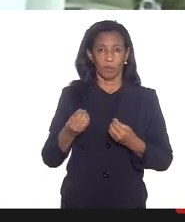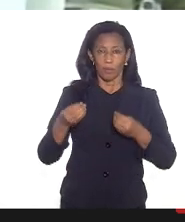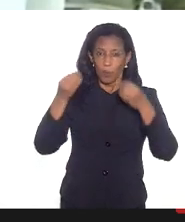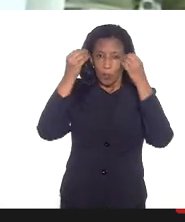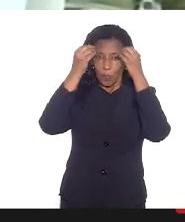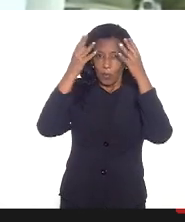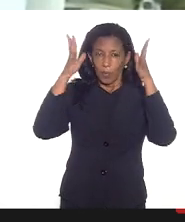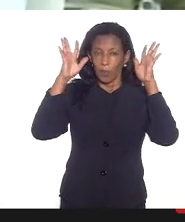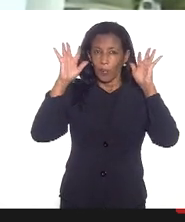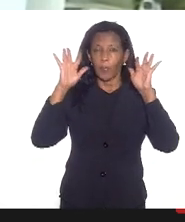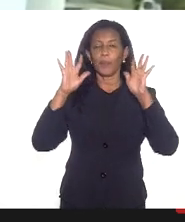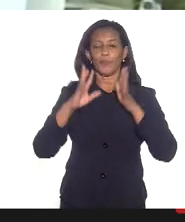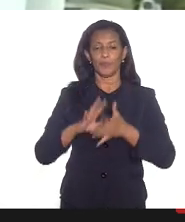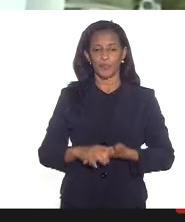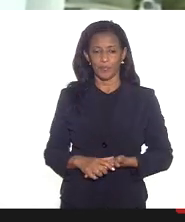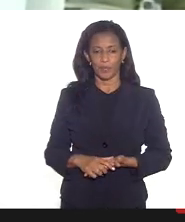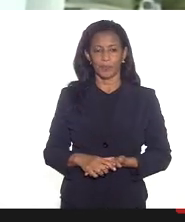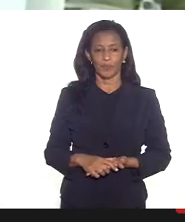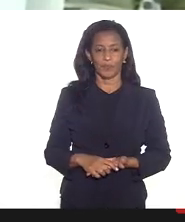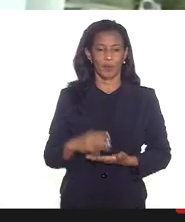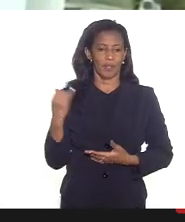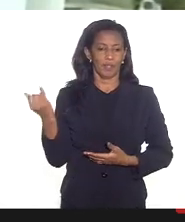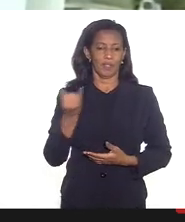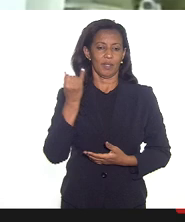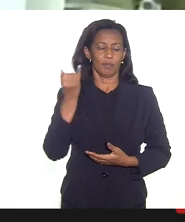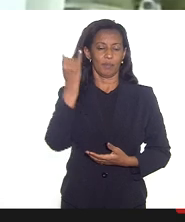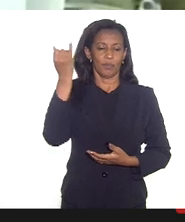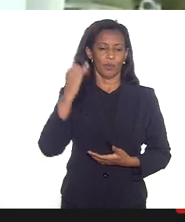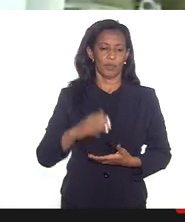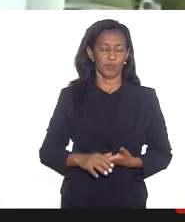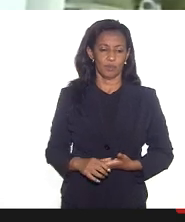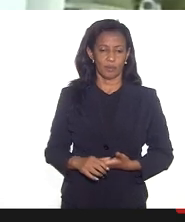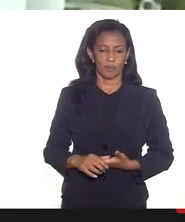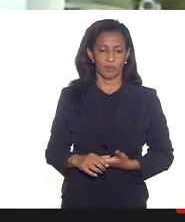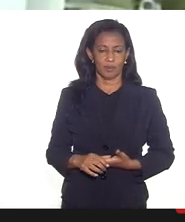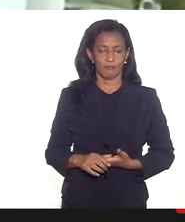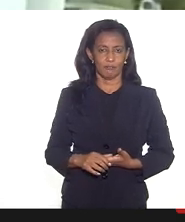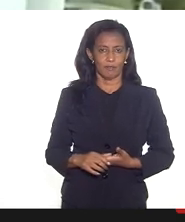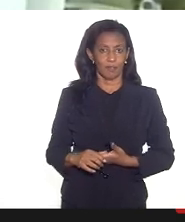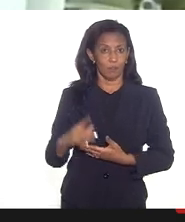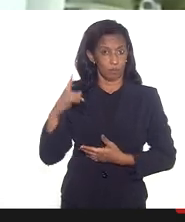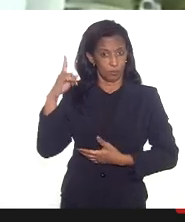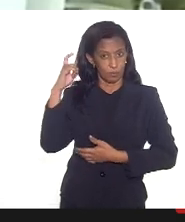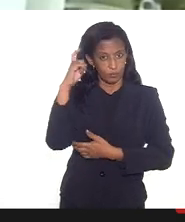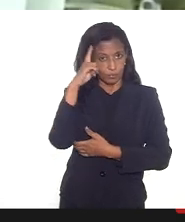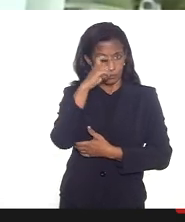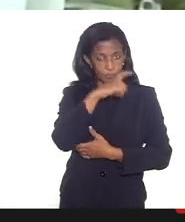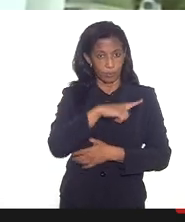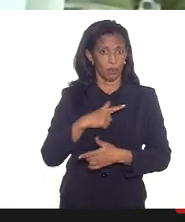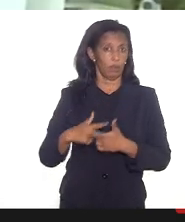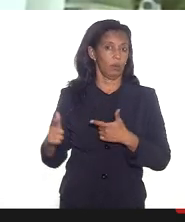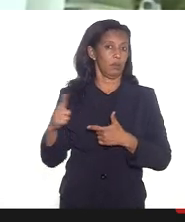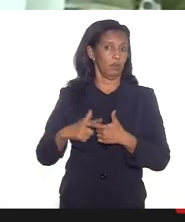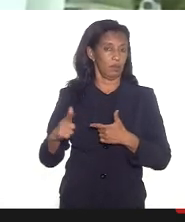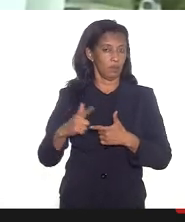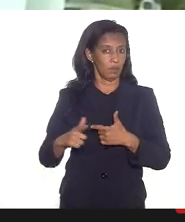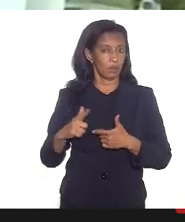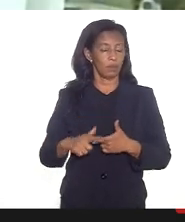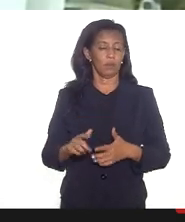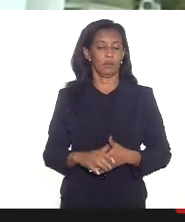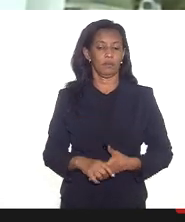ainda mais a importância a gravidade da situação né